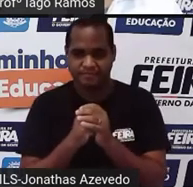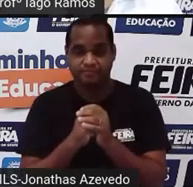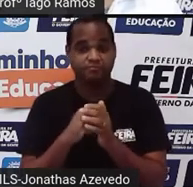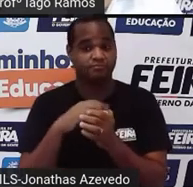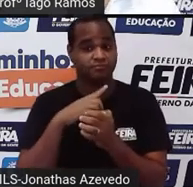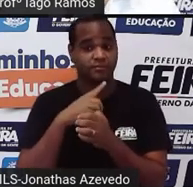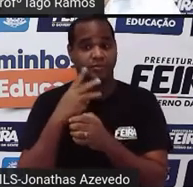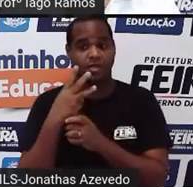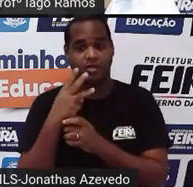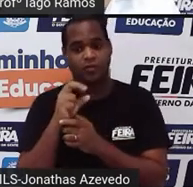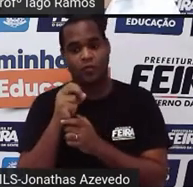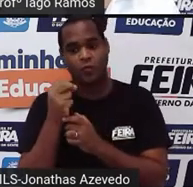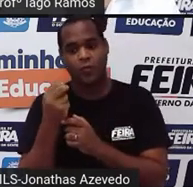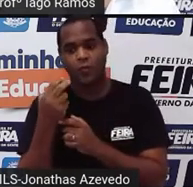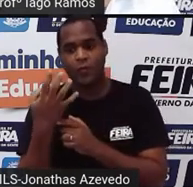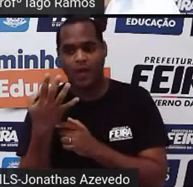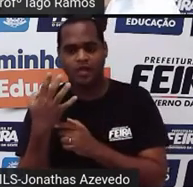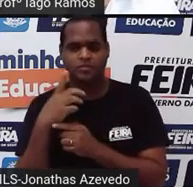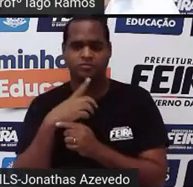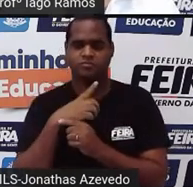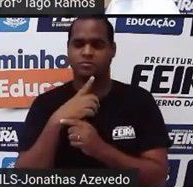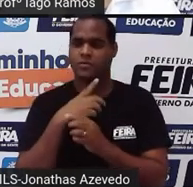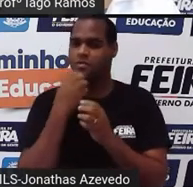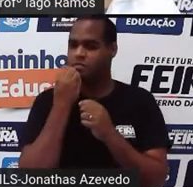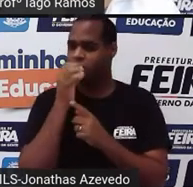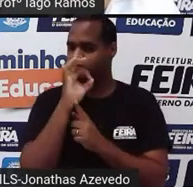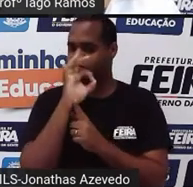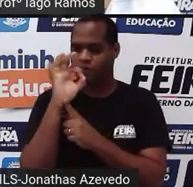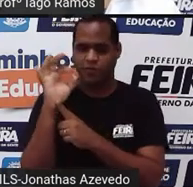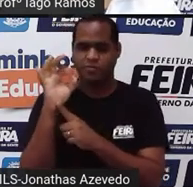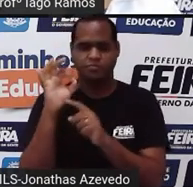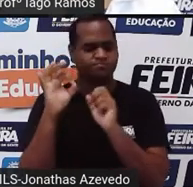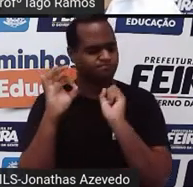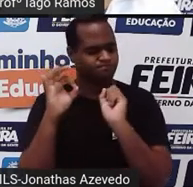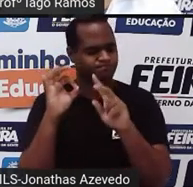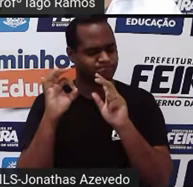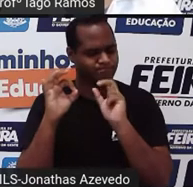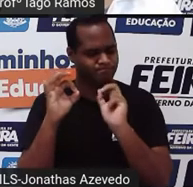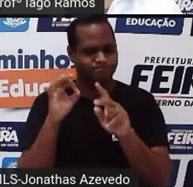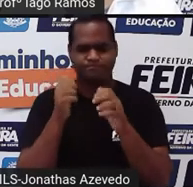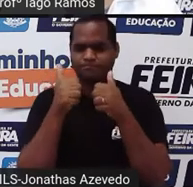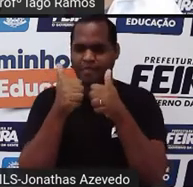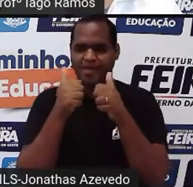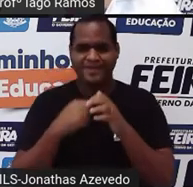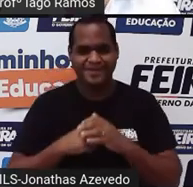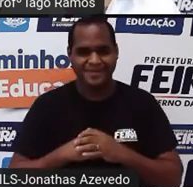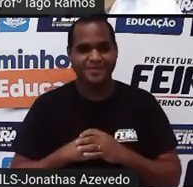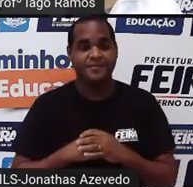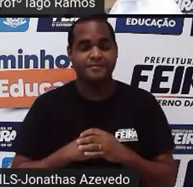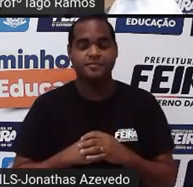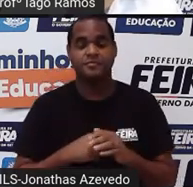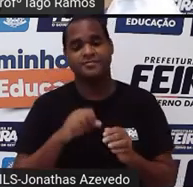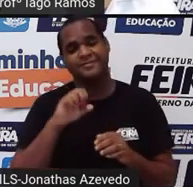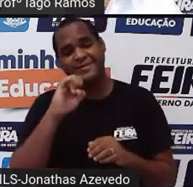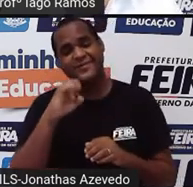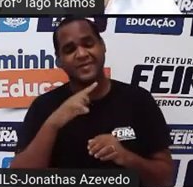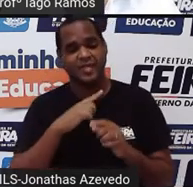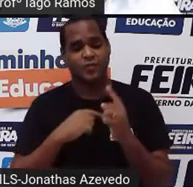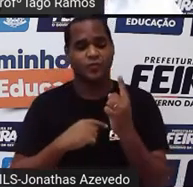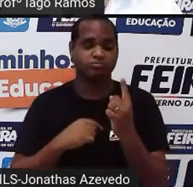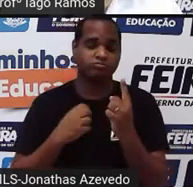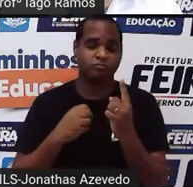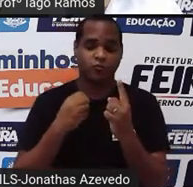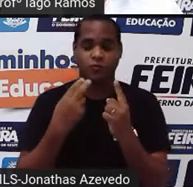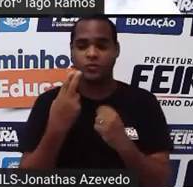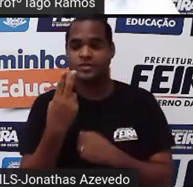três ou quatro, né, maioria ou bastante, ótimo, show de bola, bacana, é isso aí. Mas se você acha que é um